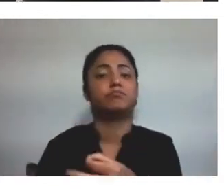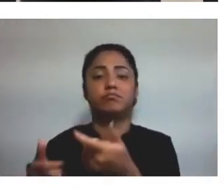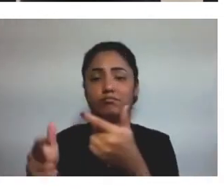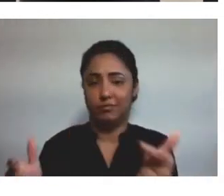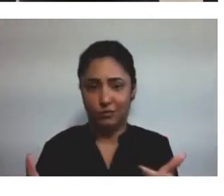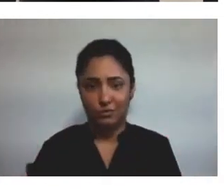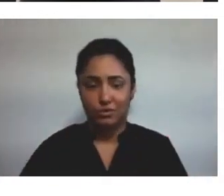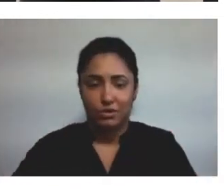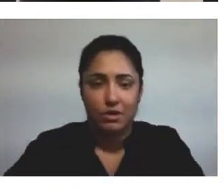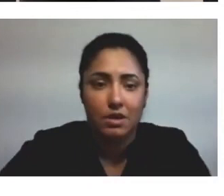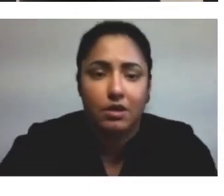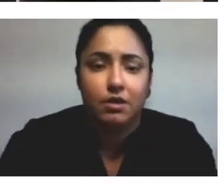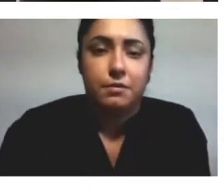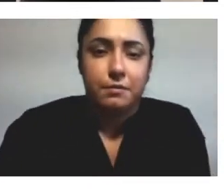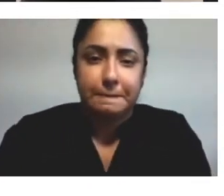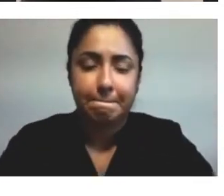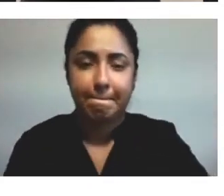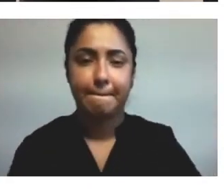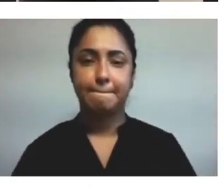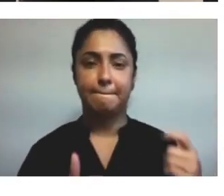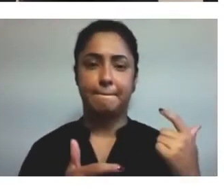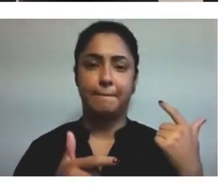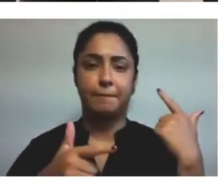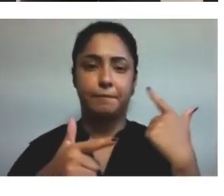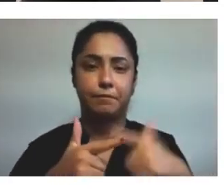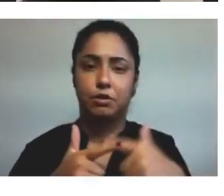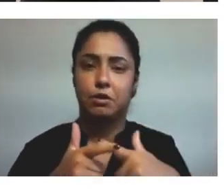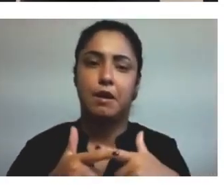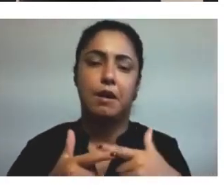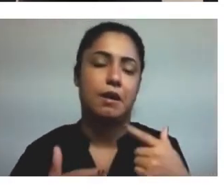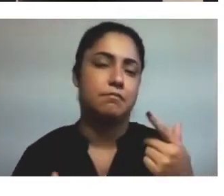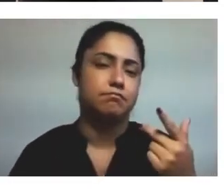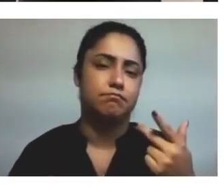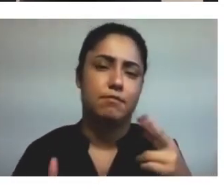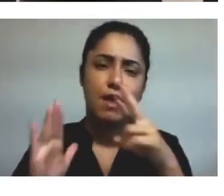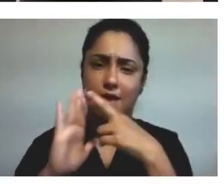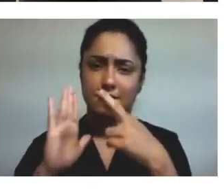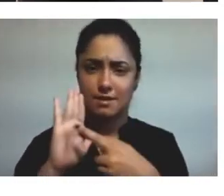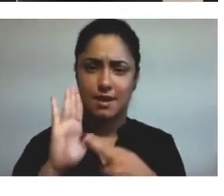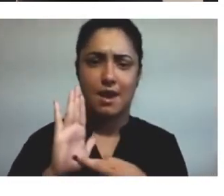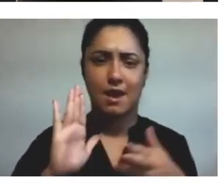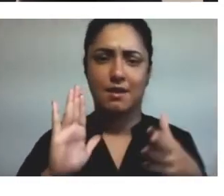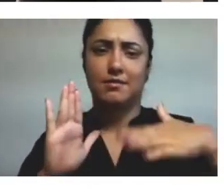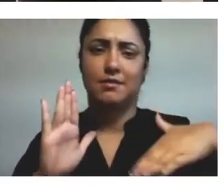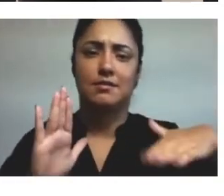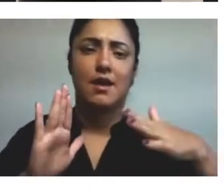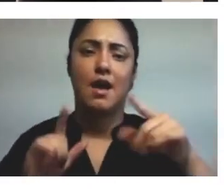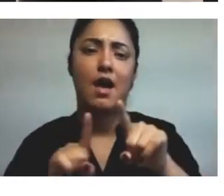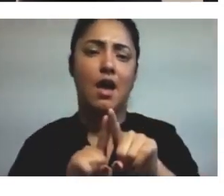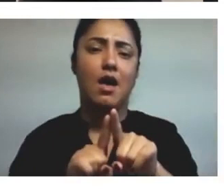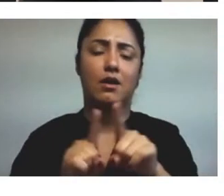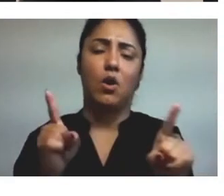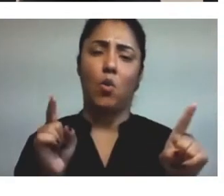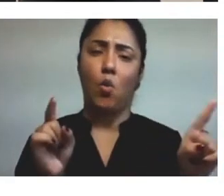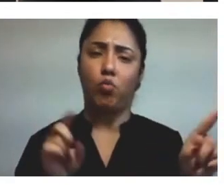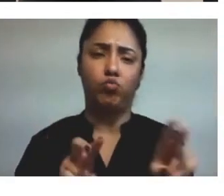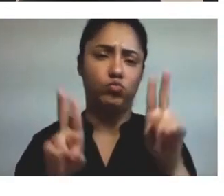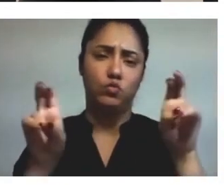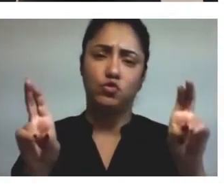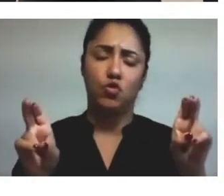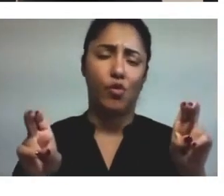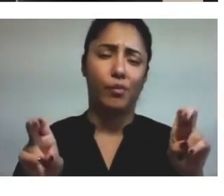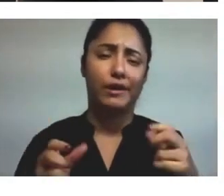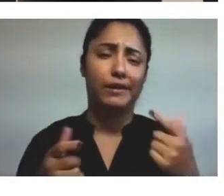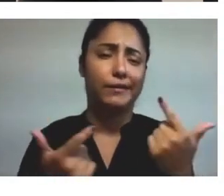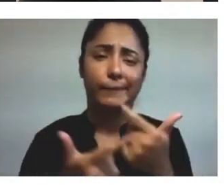Porque, assim, por algum motivo, seja pela política do campus, seja pela temática, eles não eram processados para ir para o acervo.